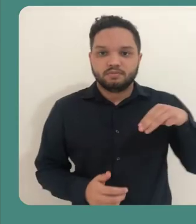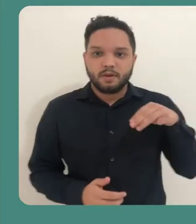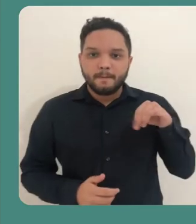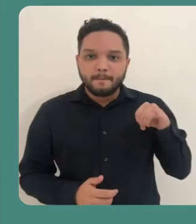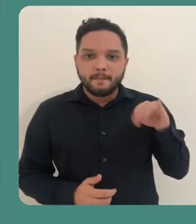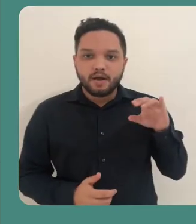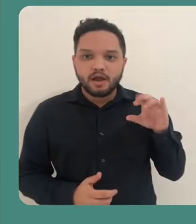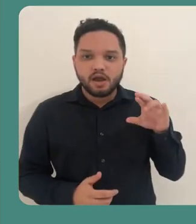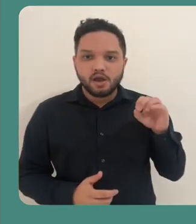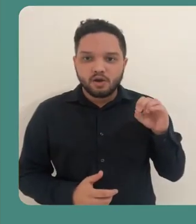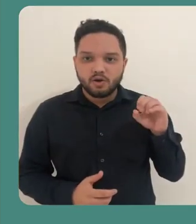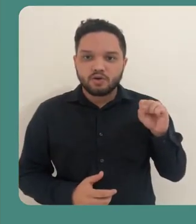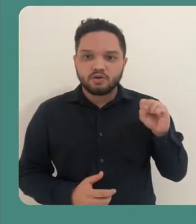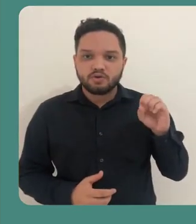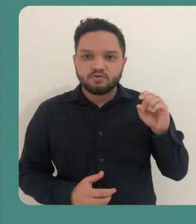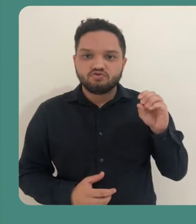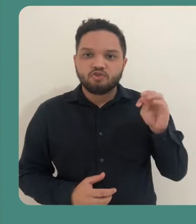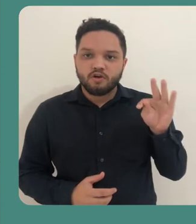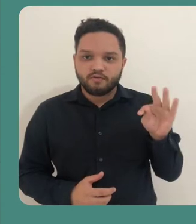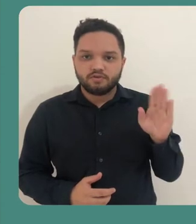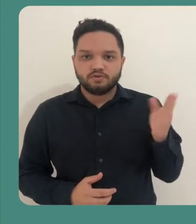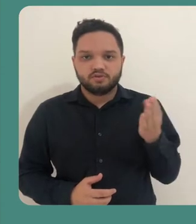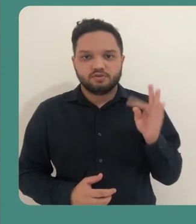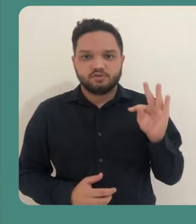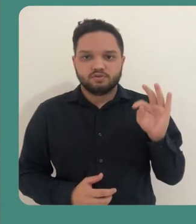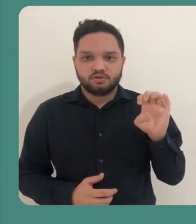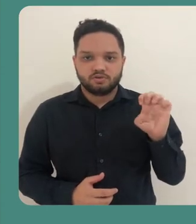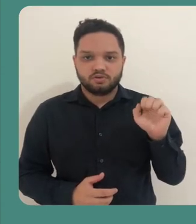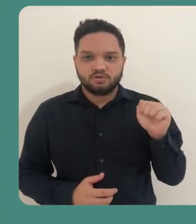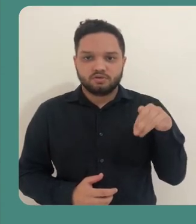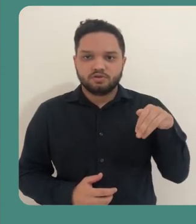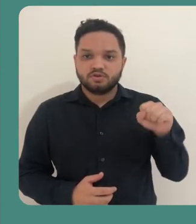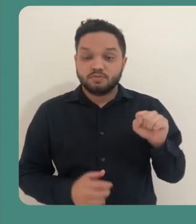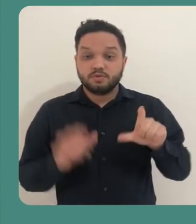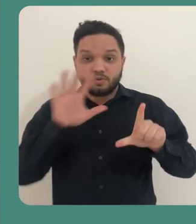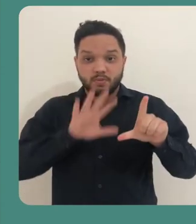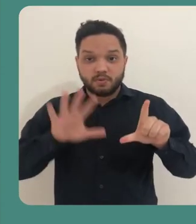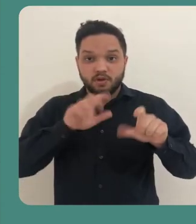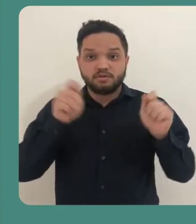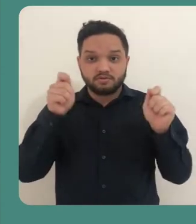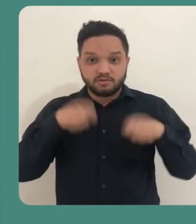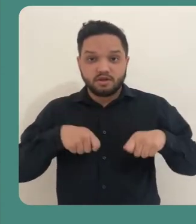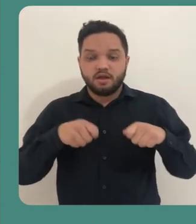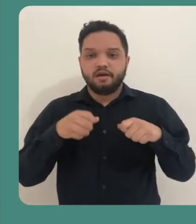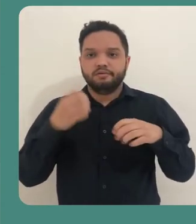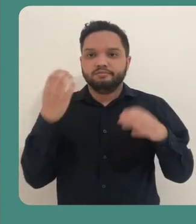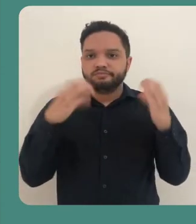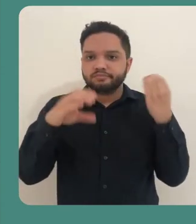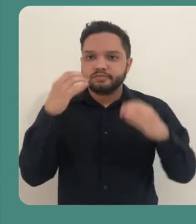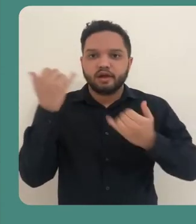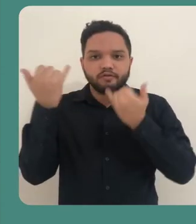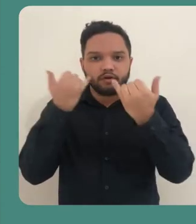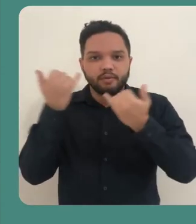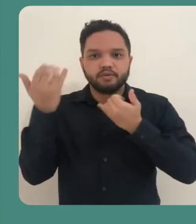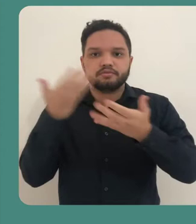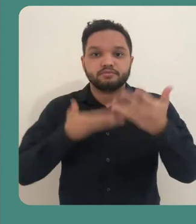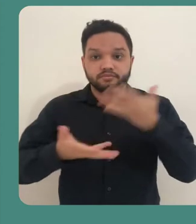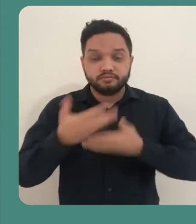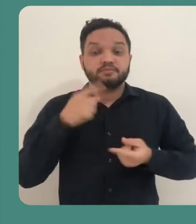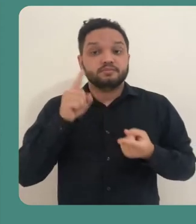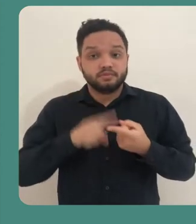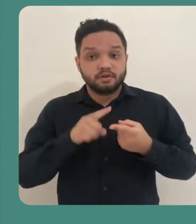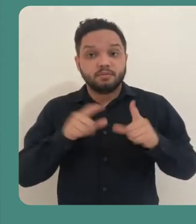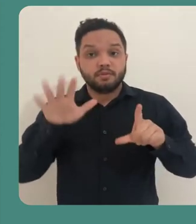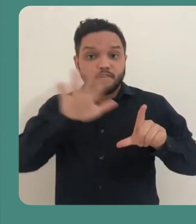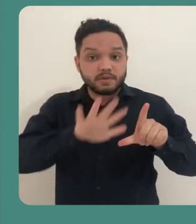O Microsoft Teams é um ambiente de integração e compartilhamento de informações, além de ser um